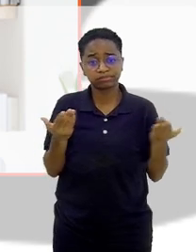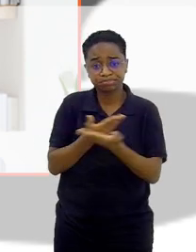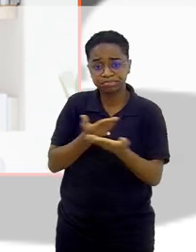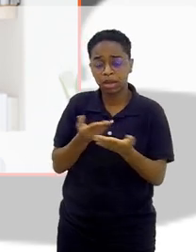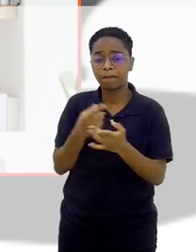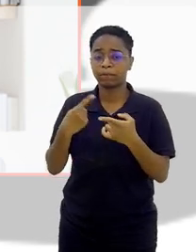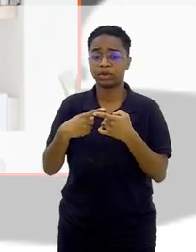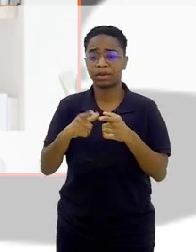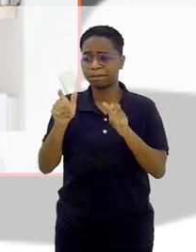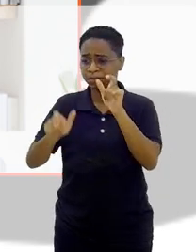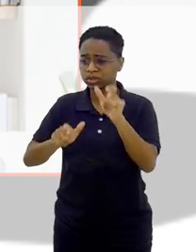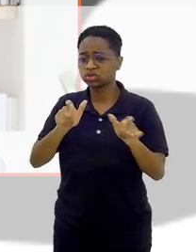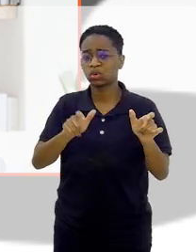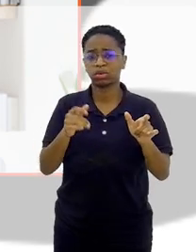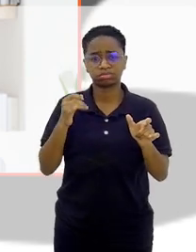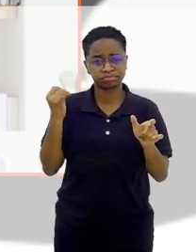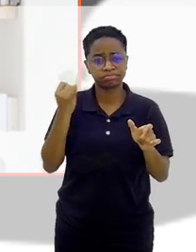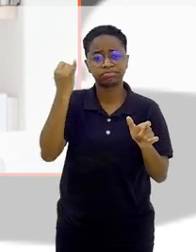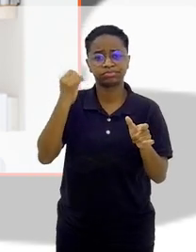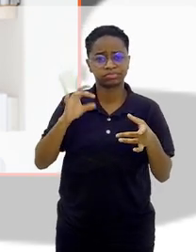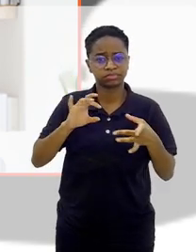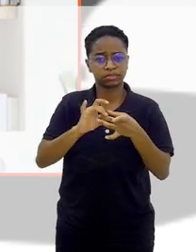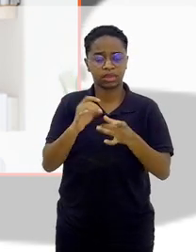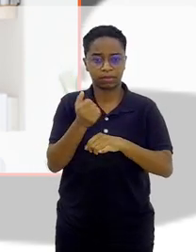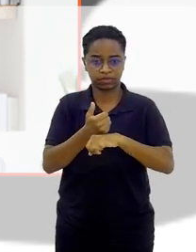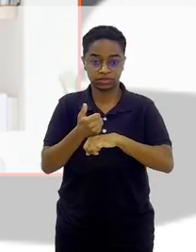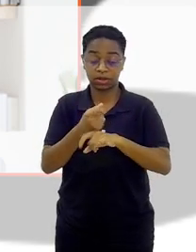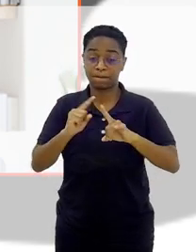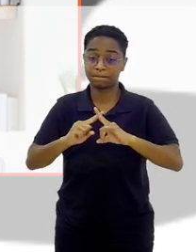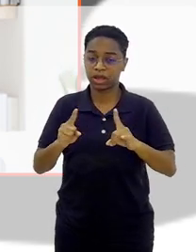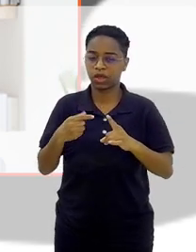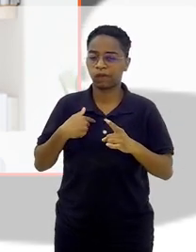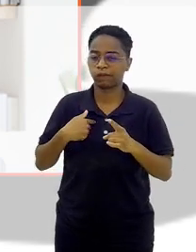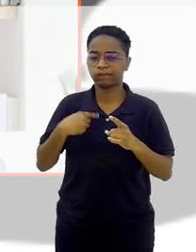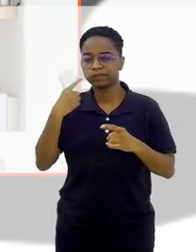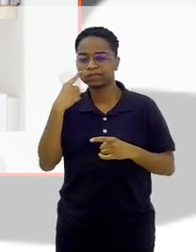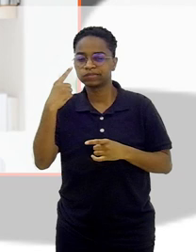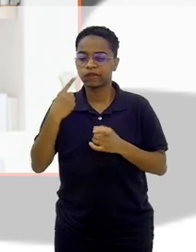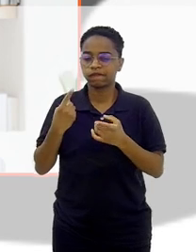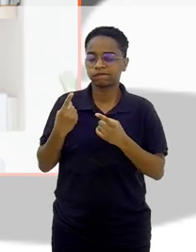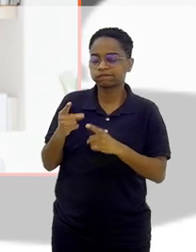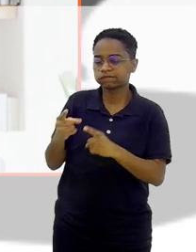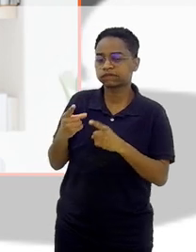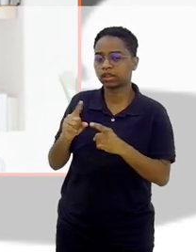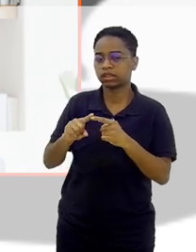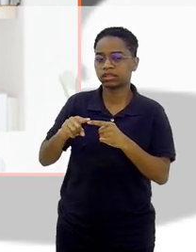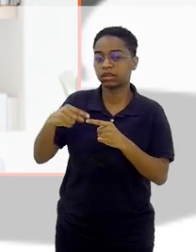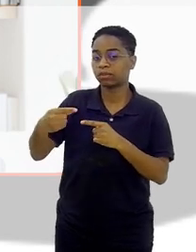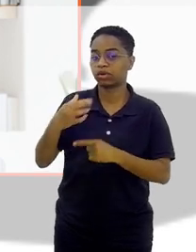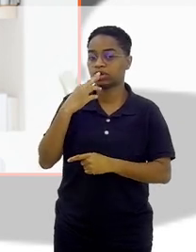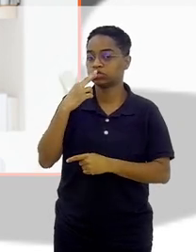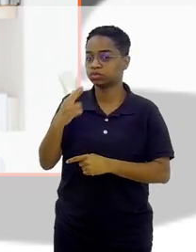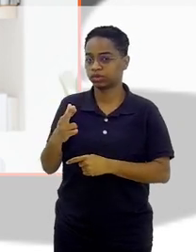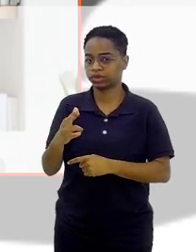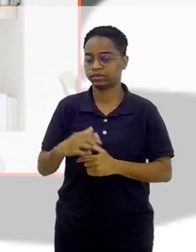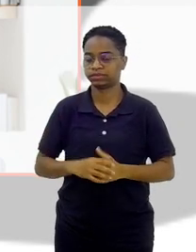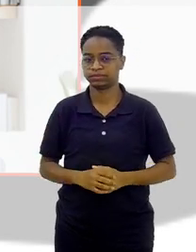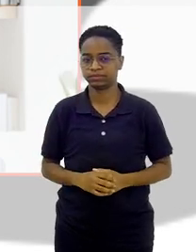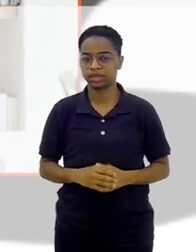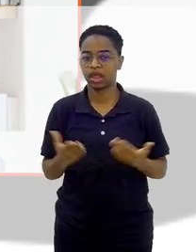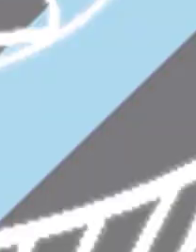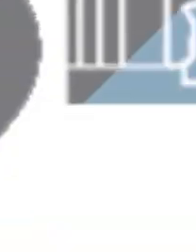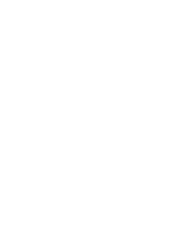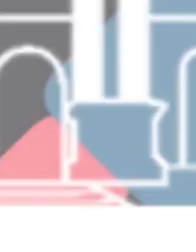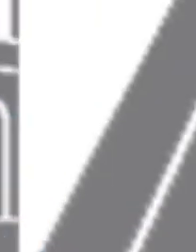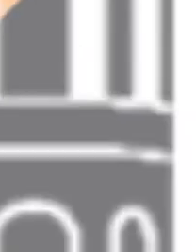profissão, né? Mas eu vou deixar a provocação aqui para você nos responder na volta desse breve intervalo. Fica com a gente que é rapidinho.